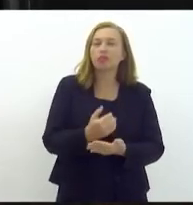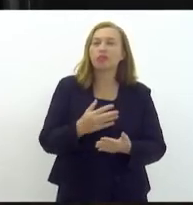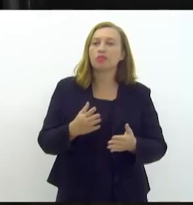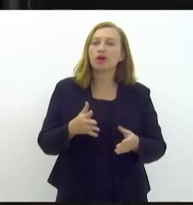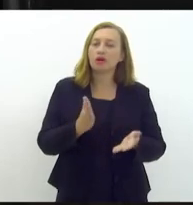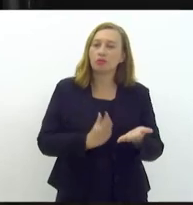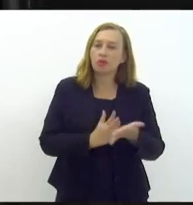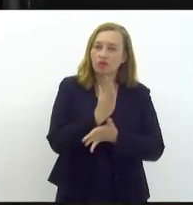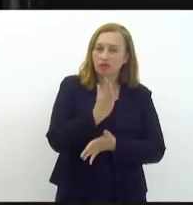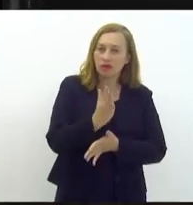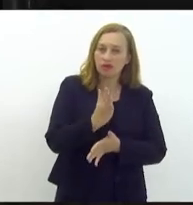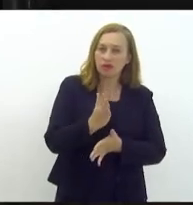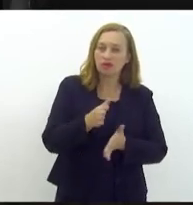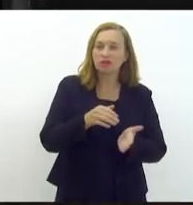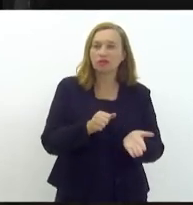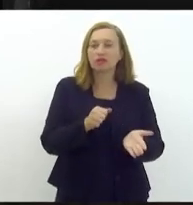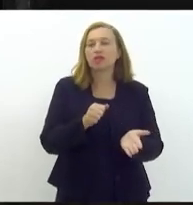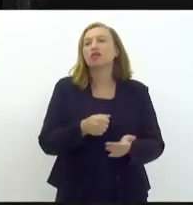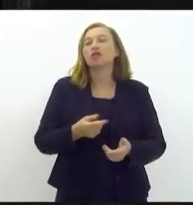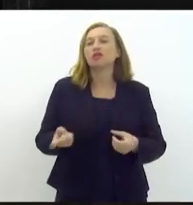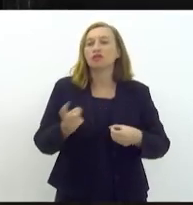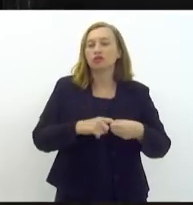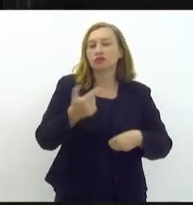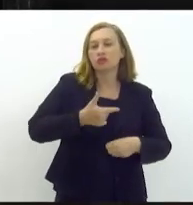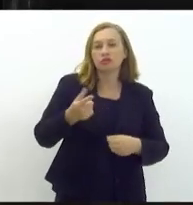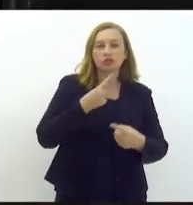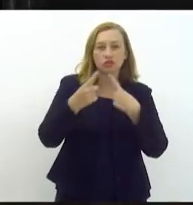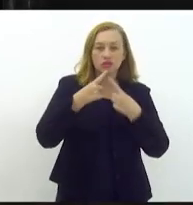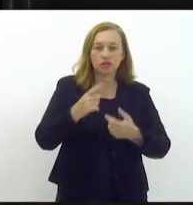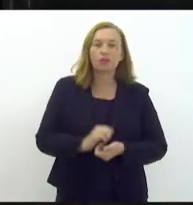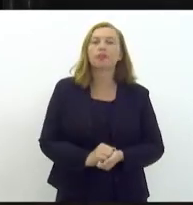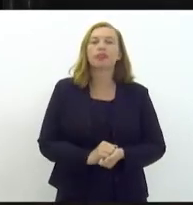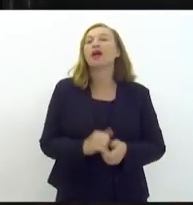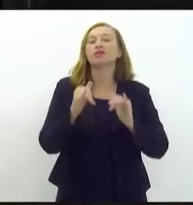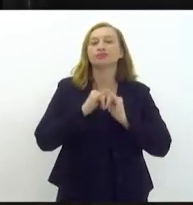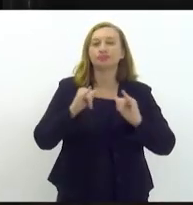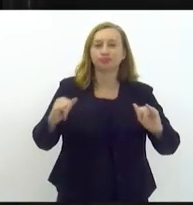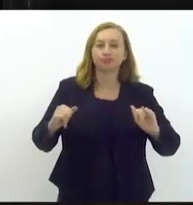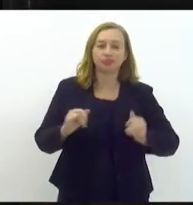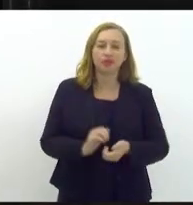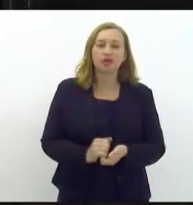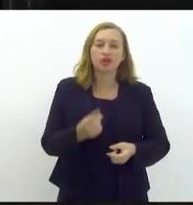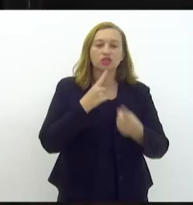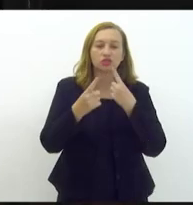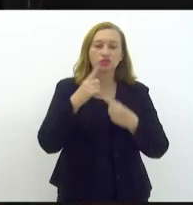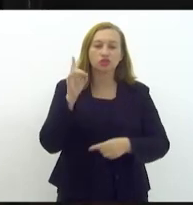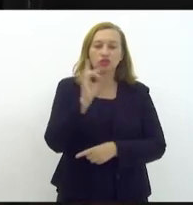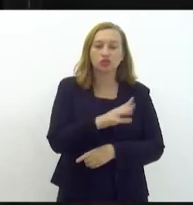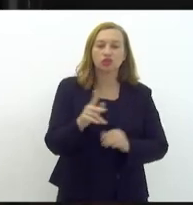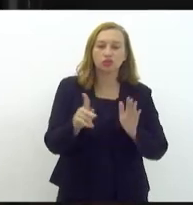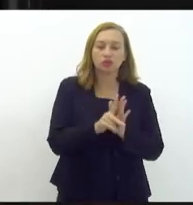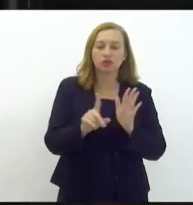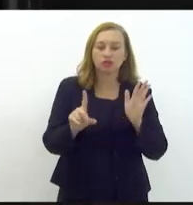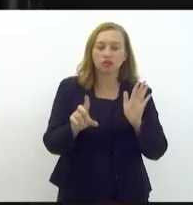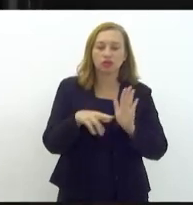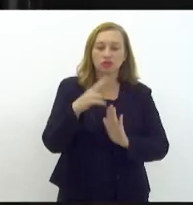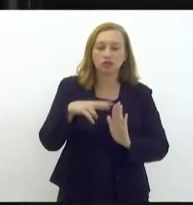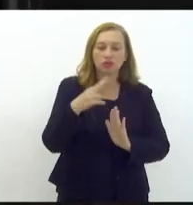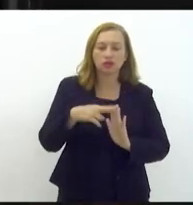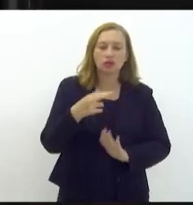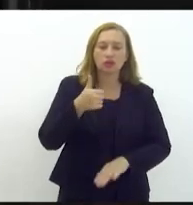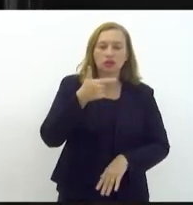Aprovado. Vai à redação do vencido para a segunda discussão. Anuncio. Em discussão única, projeto de resolução número